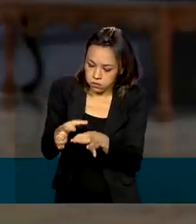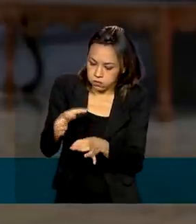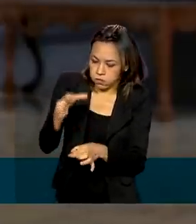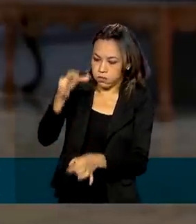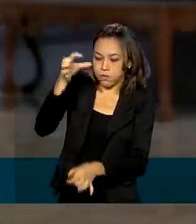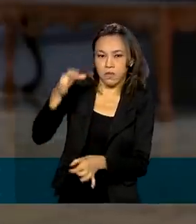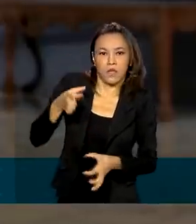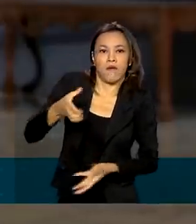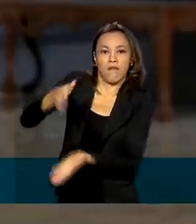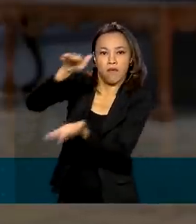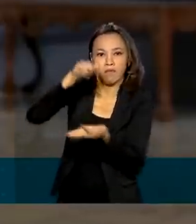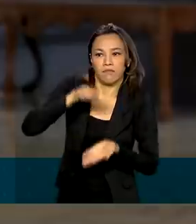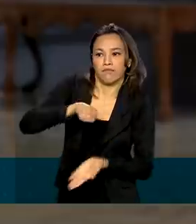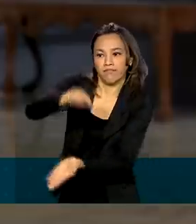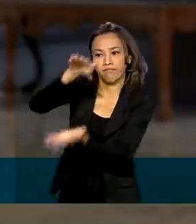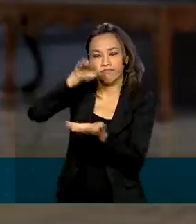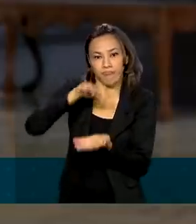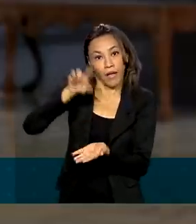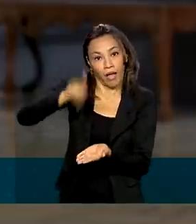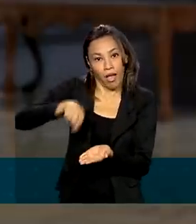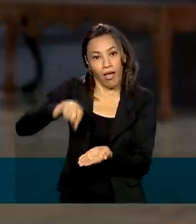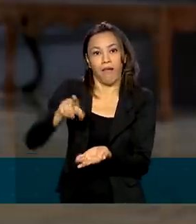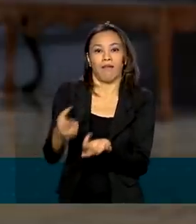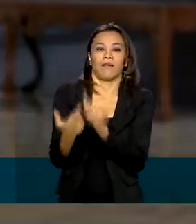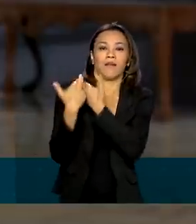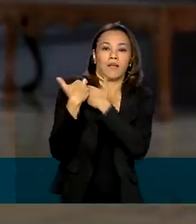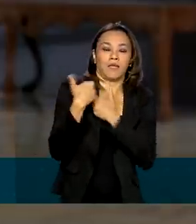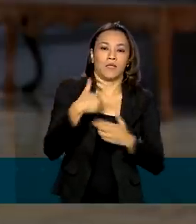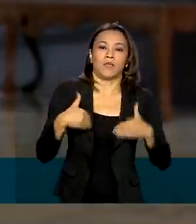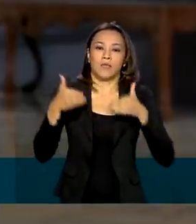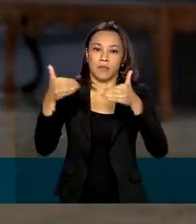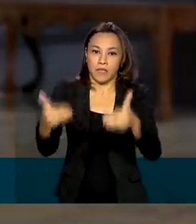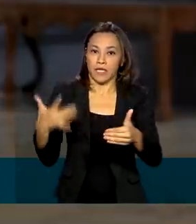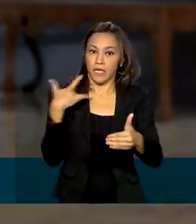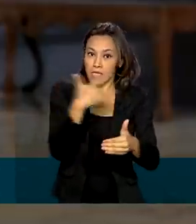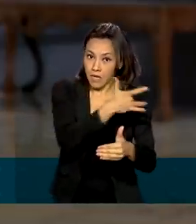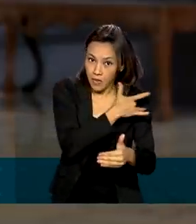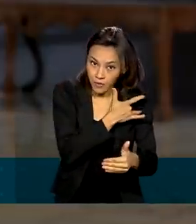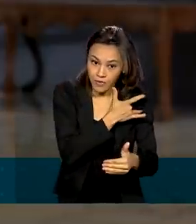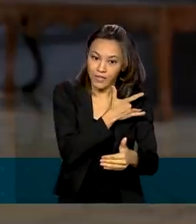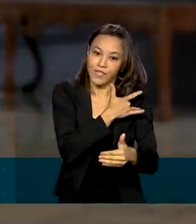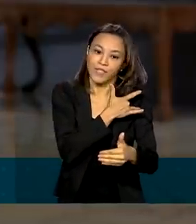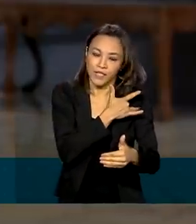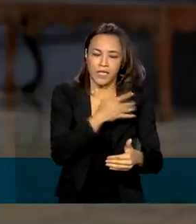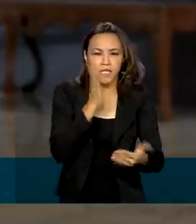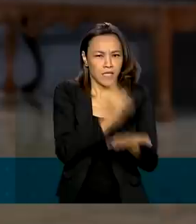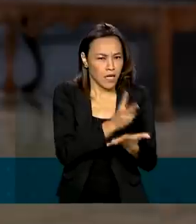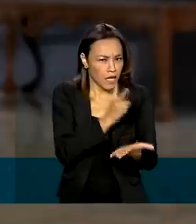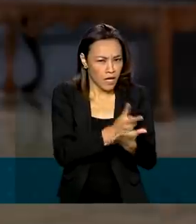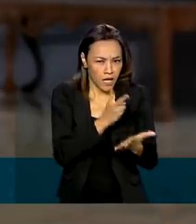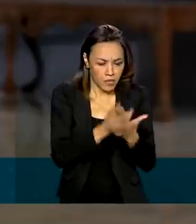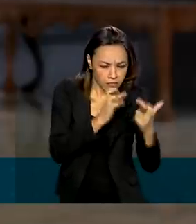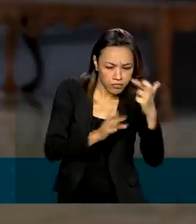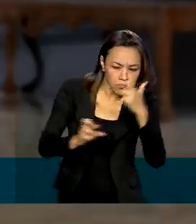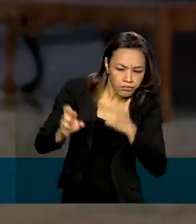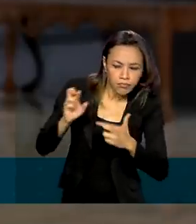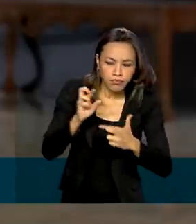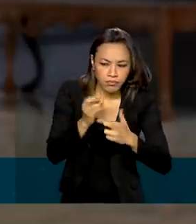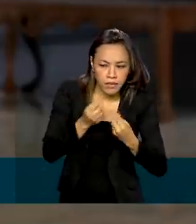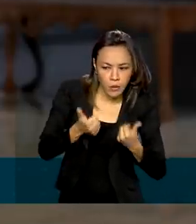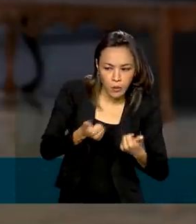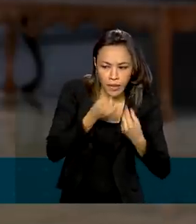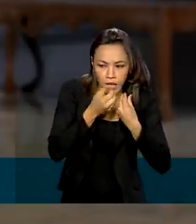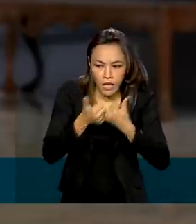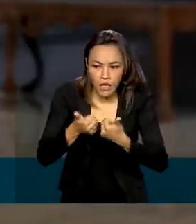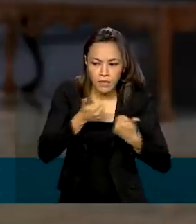dessas usinas foram requisitadas pelo próprio Ministério da Saúde. A pasta monitora diariamente o abastecimento de oxigênio em